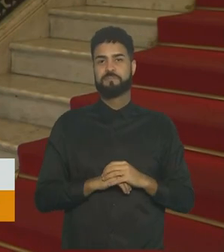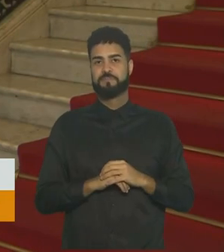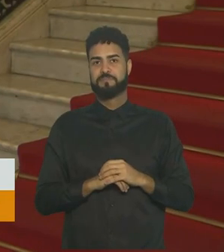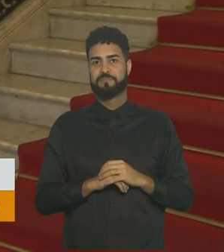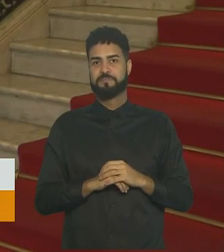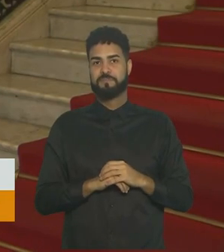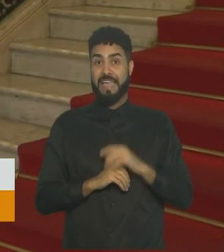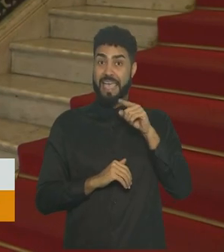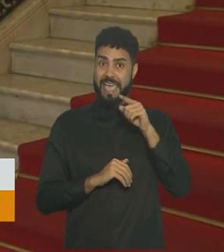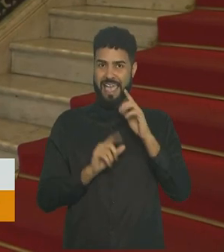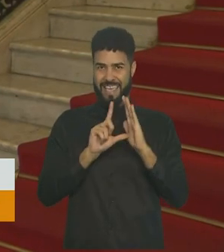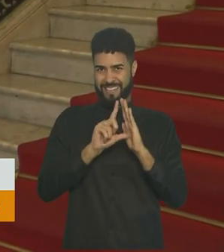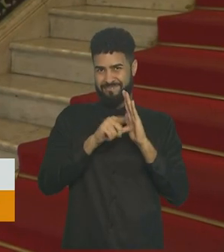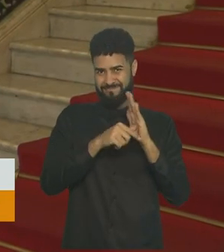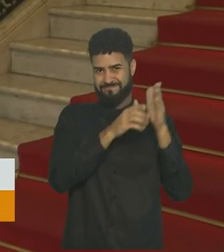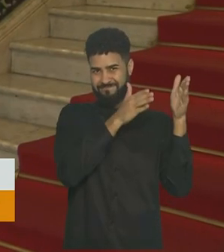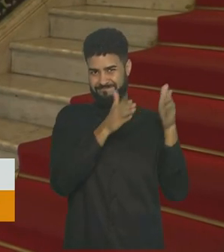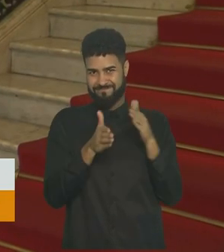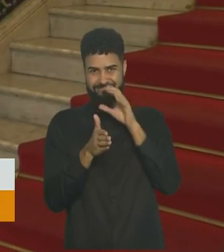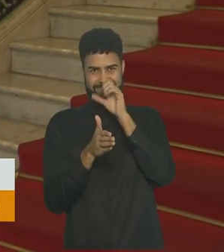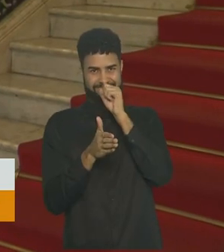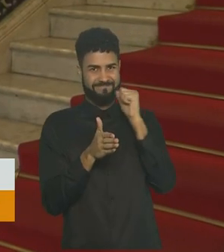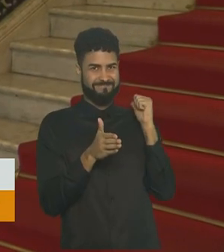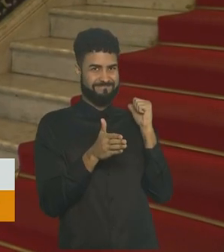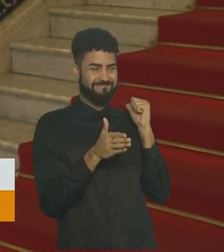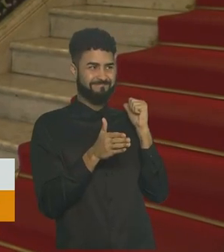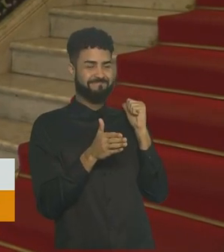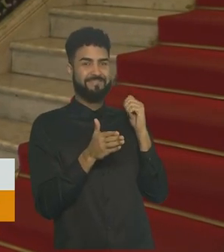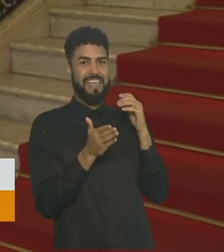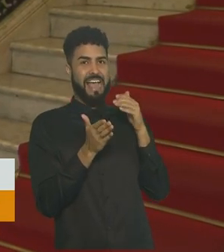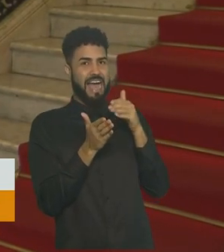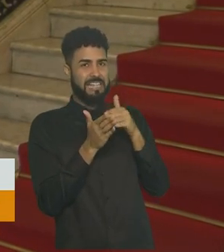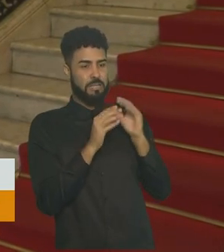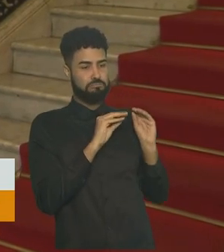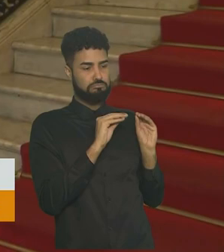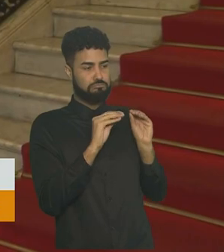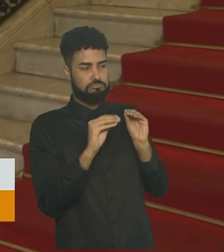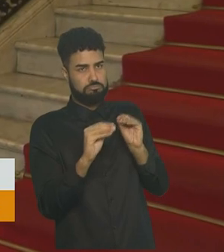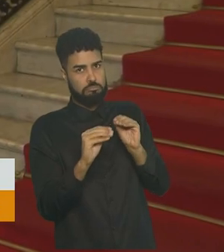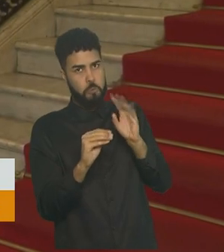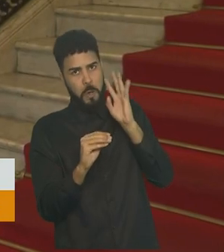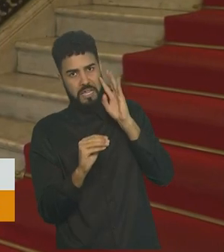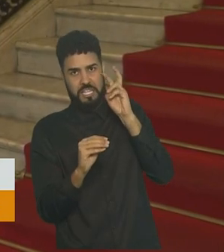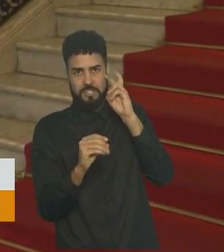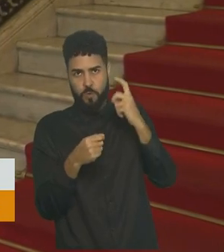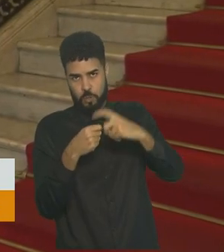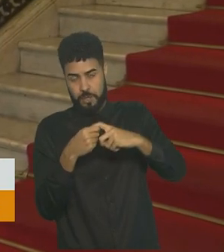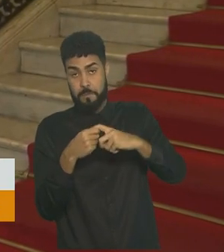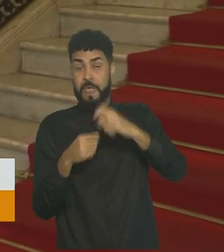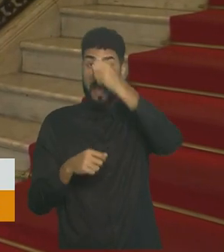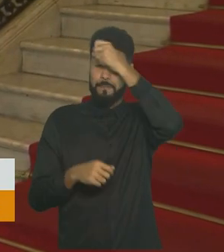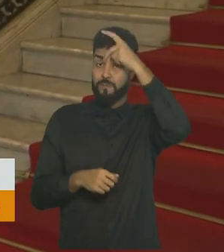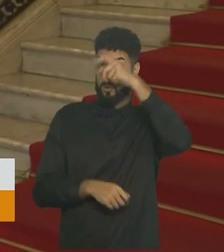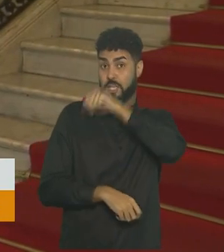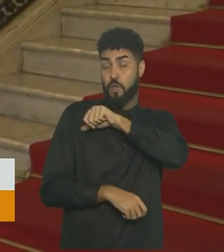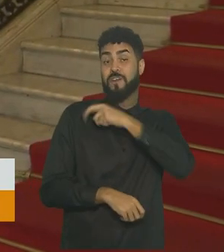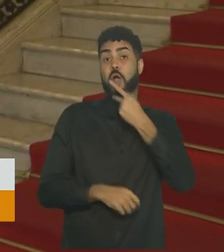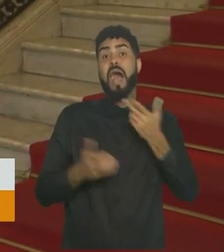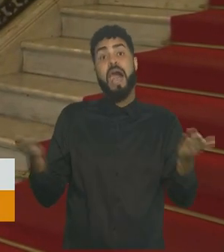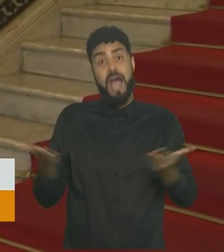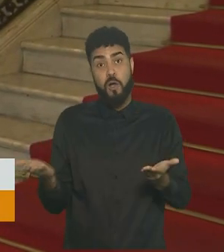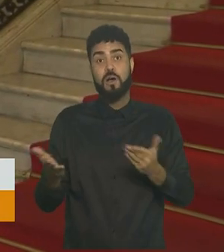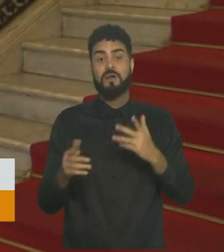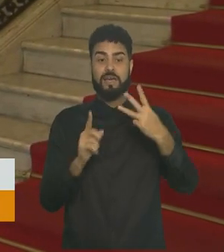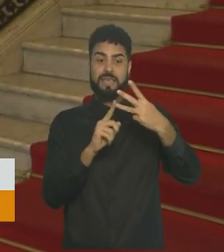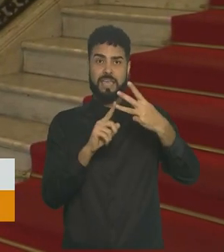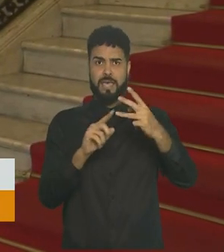mais. Com esse atraso que aconteceu de sábado até quarta ou quinta-feira, a Prefeitura do Rio informou que agora vai concluir a aplicação das